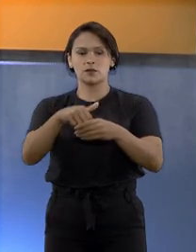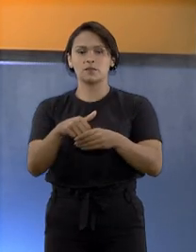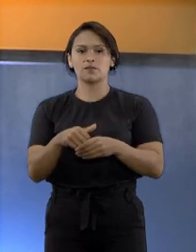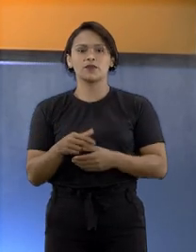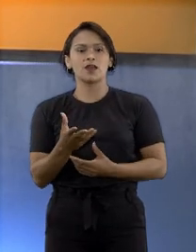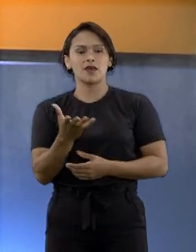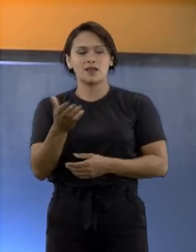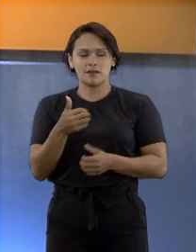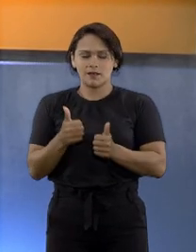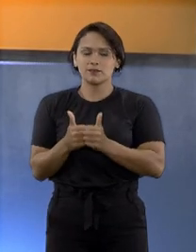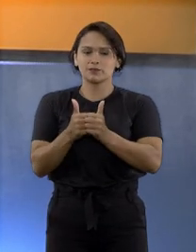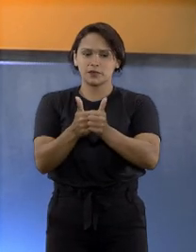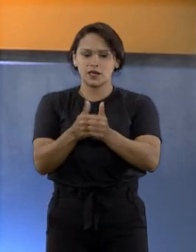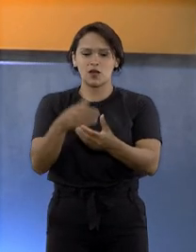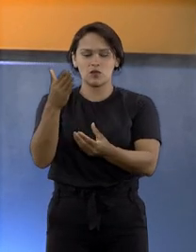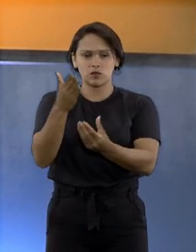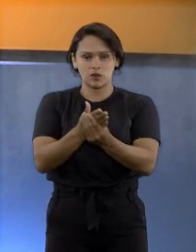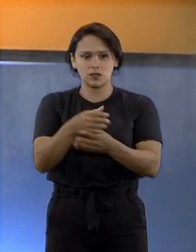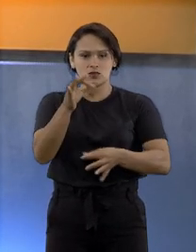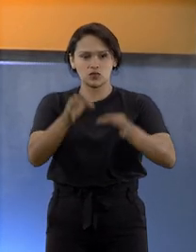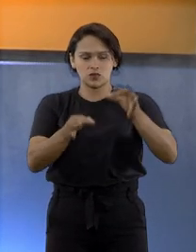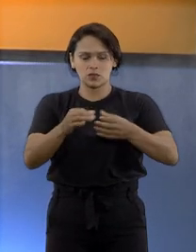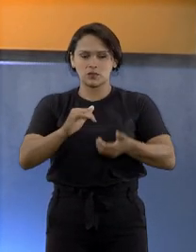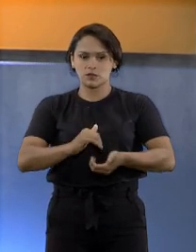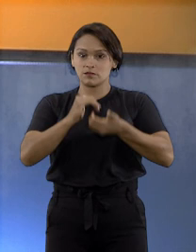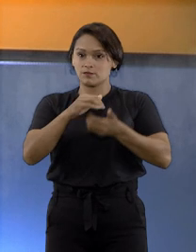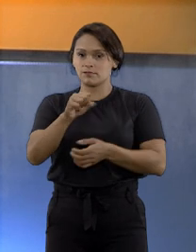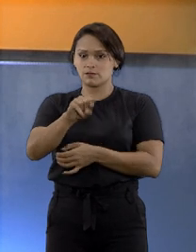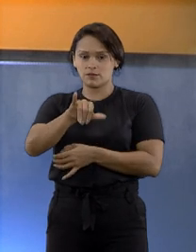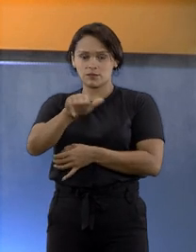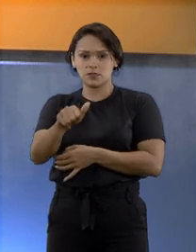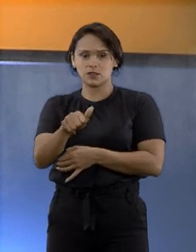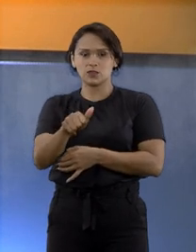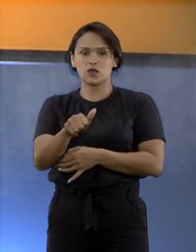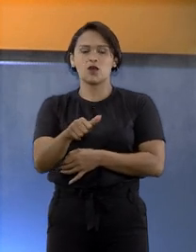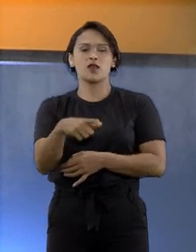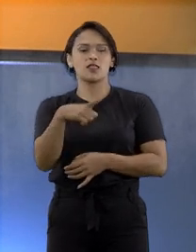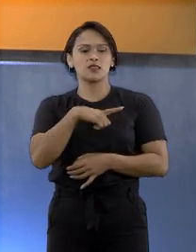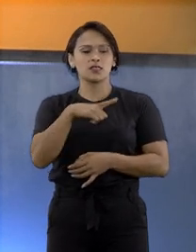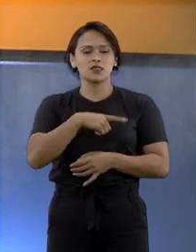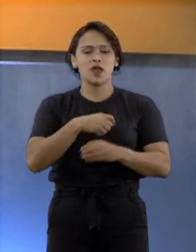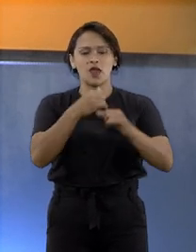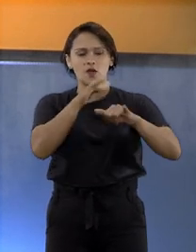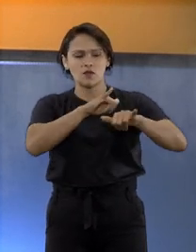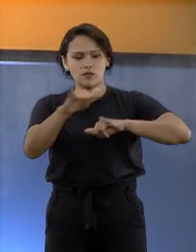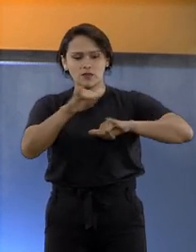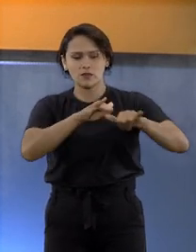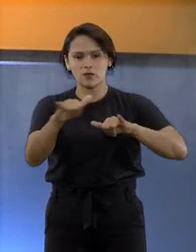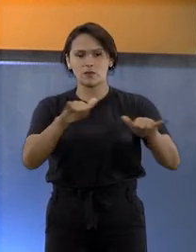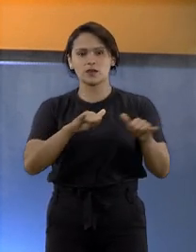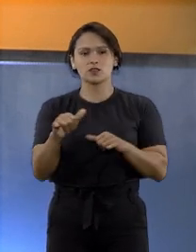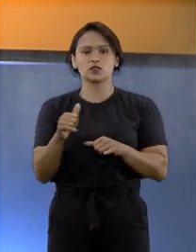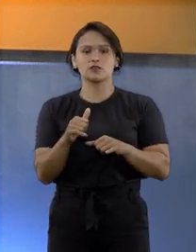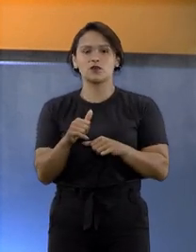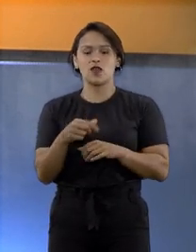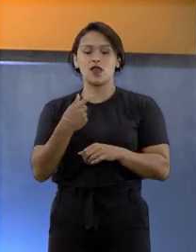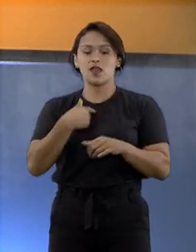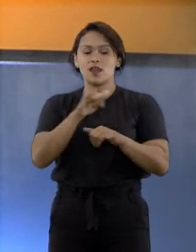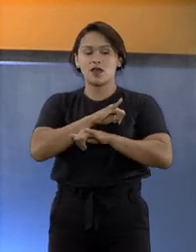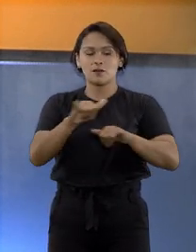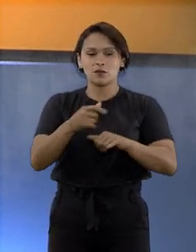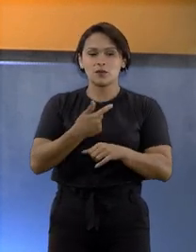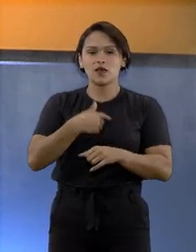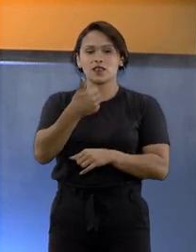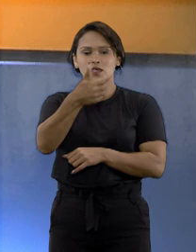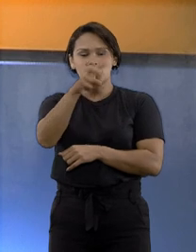acompanhar os casos julgados pela Corte Especial do STJ conta com o informativo Sessão em Foco. Ele é publicado